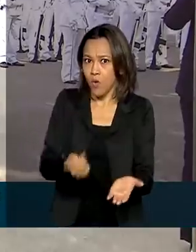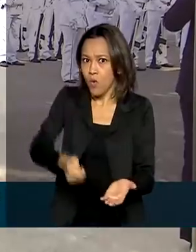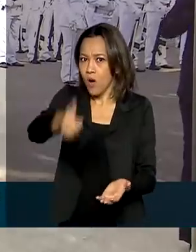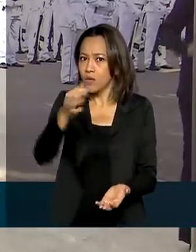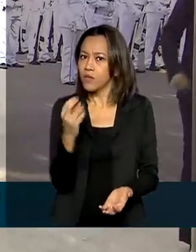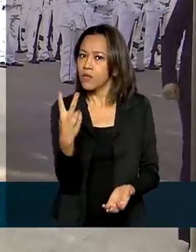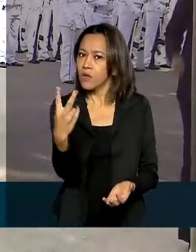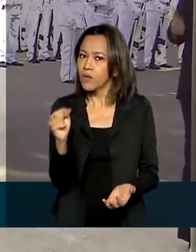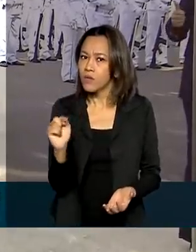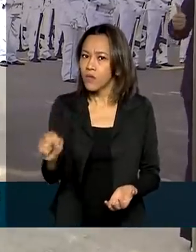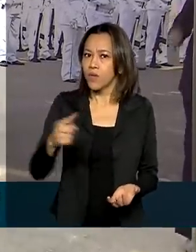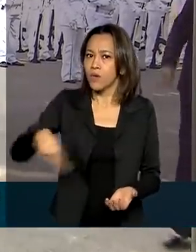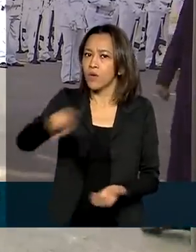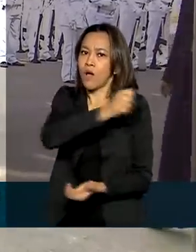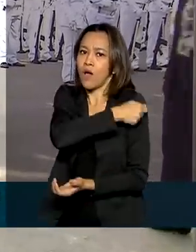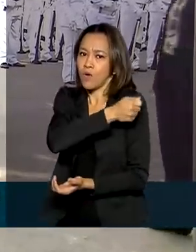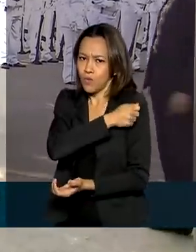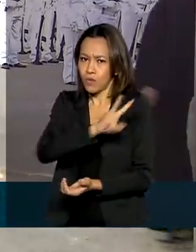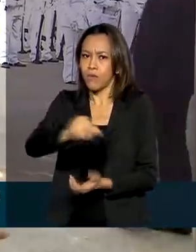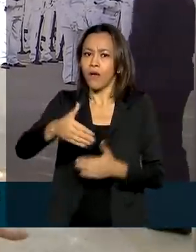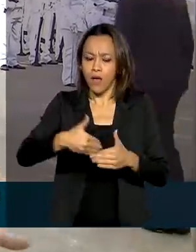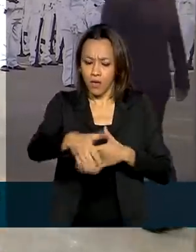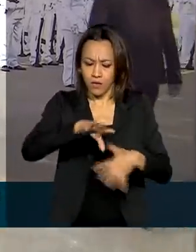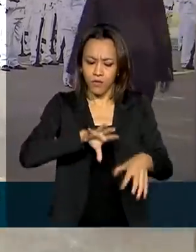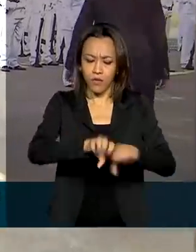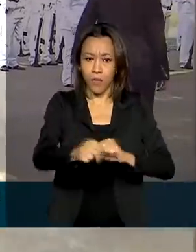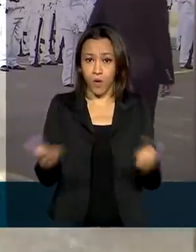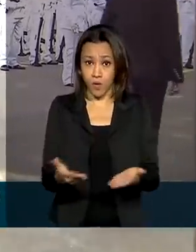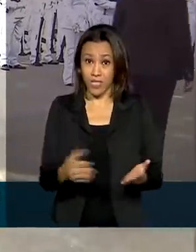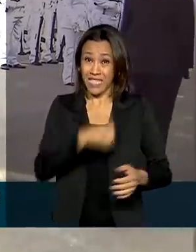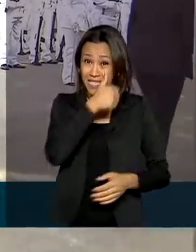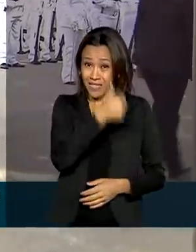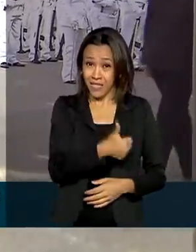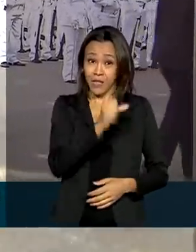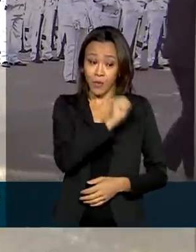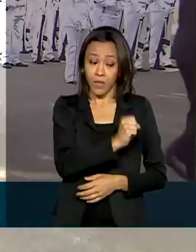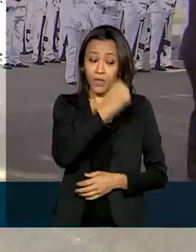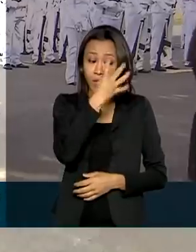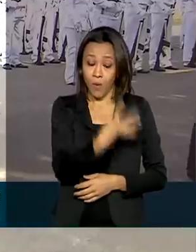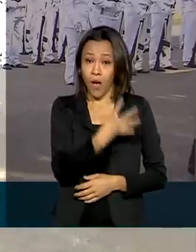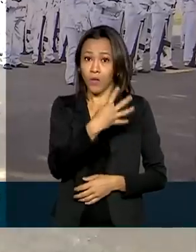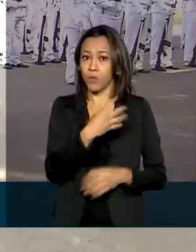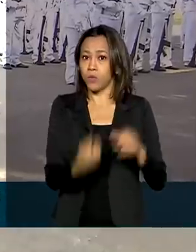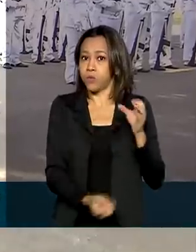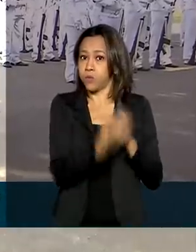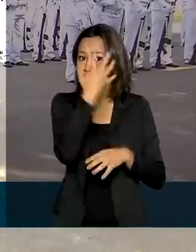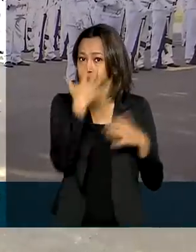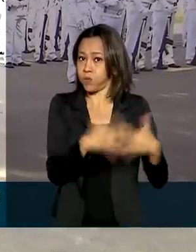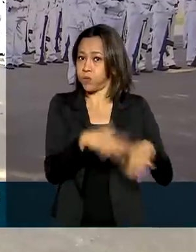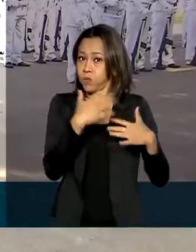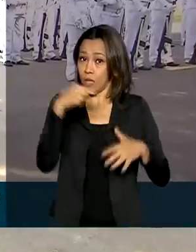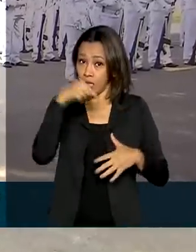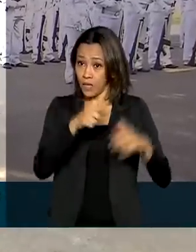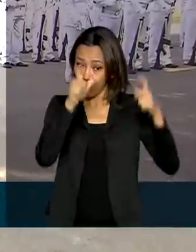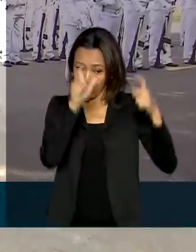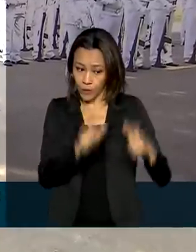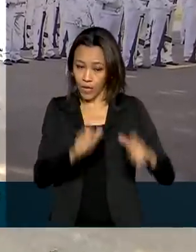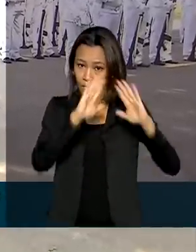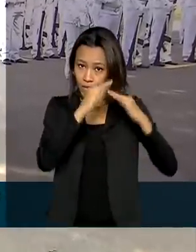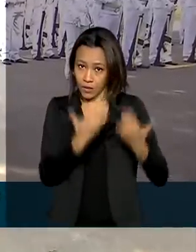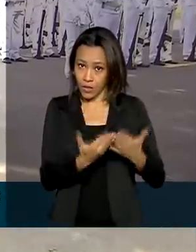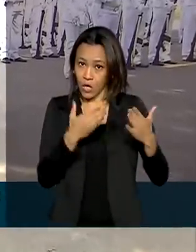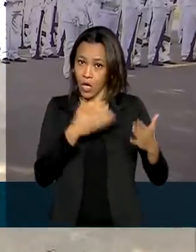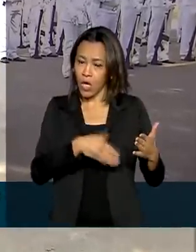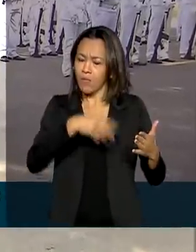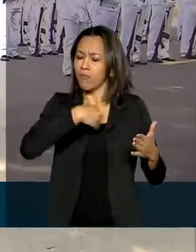vão se formar na cerimônia de hoje. Com 184 anos de existência, o Centro de Instrução Almirante Alexandrino é uma das unidades